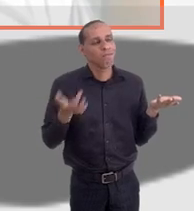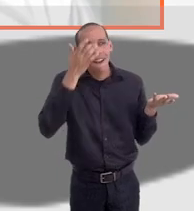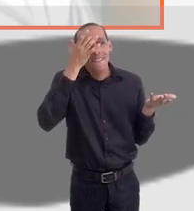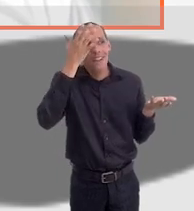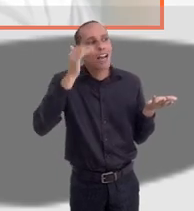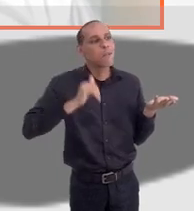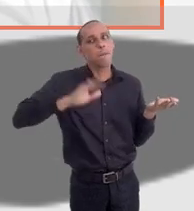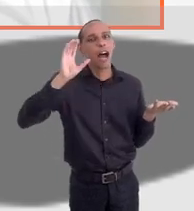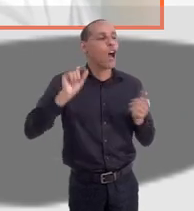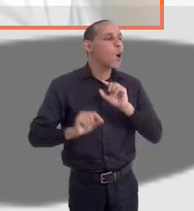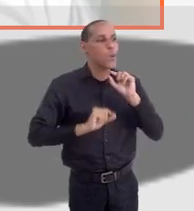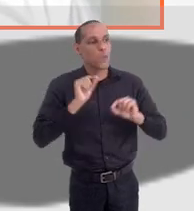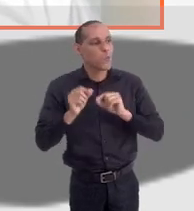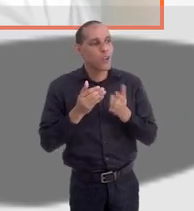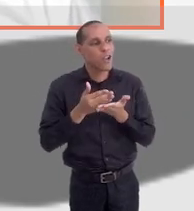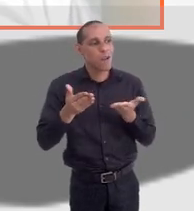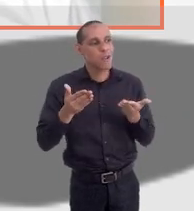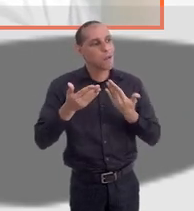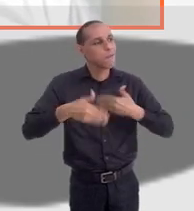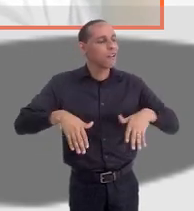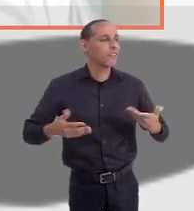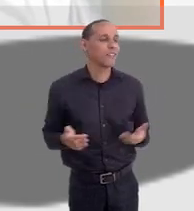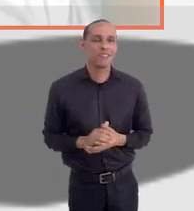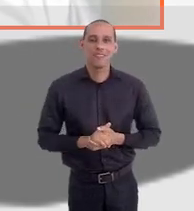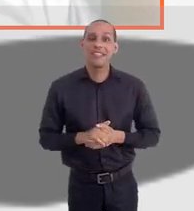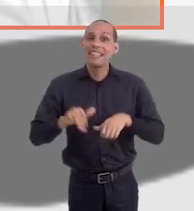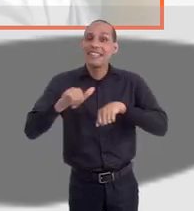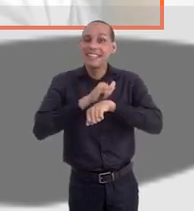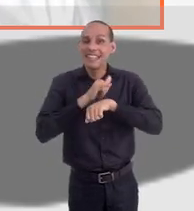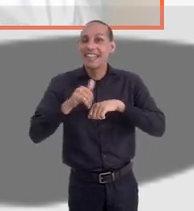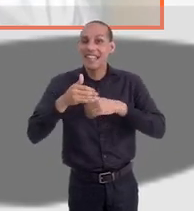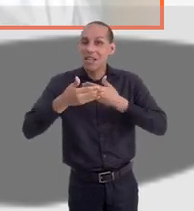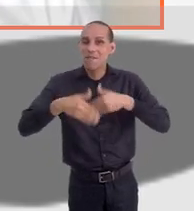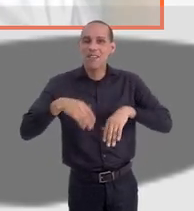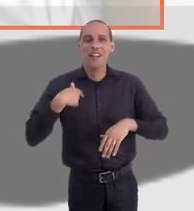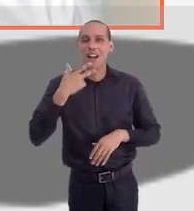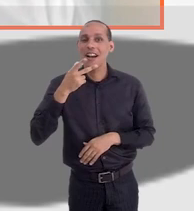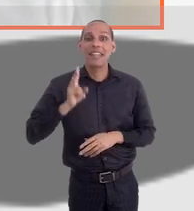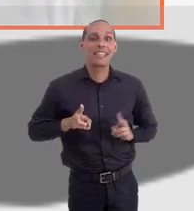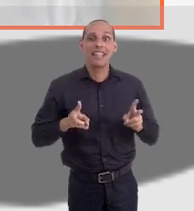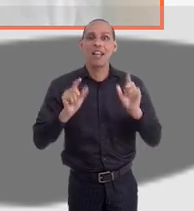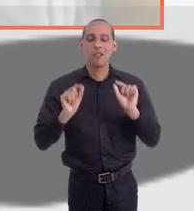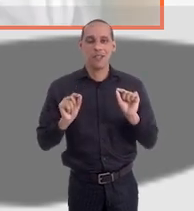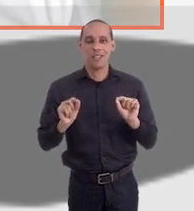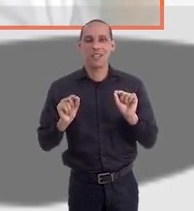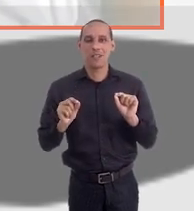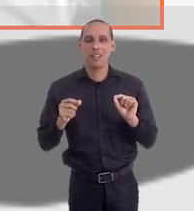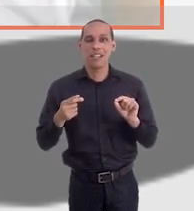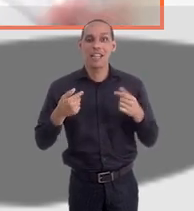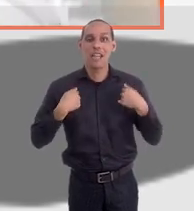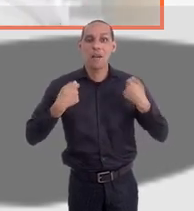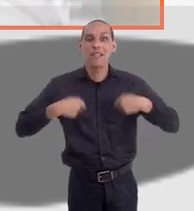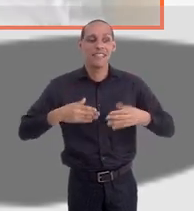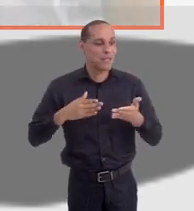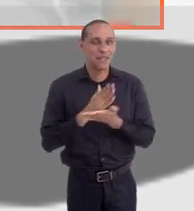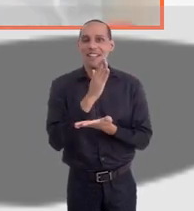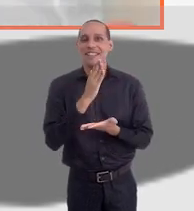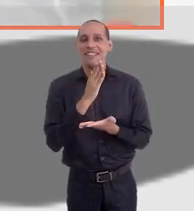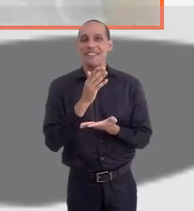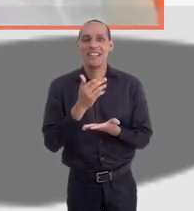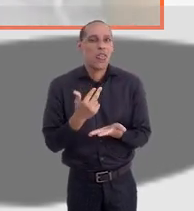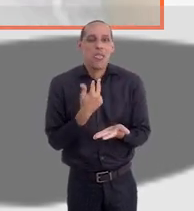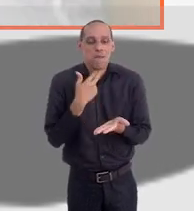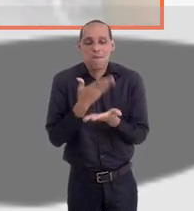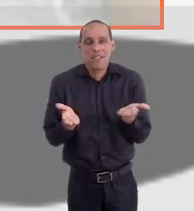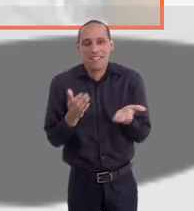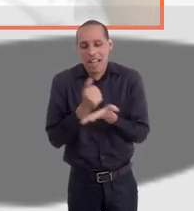facilita a começar a prova? Estratégia de prova, que eu sempre digo é o seguinte, eu tenho que ser aprovado, eu não